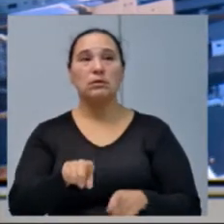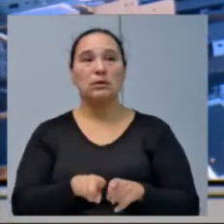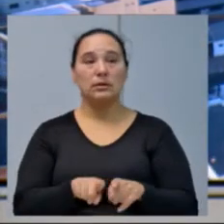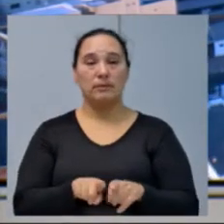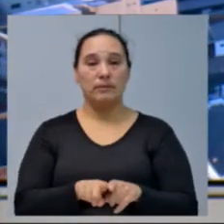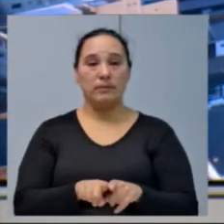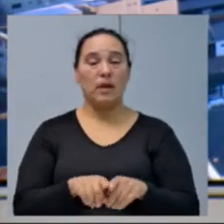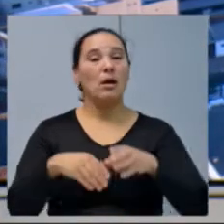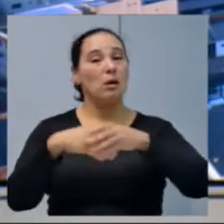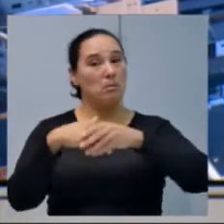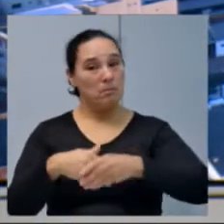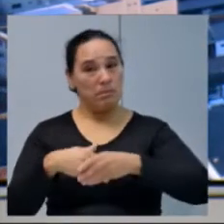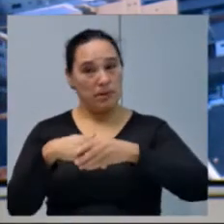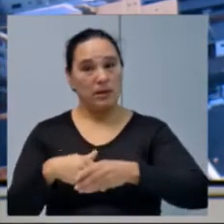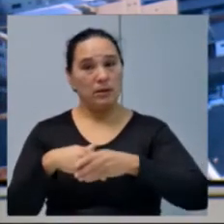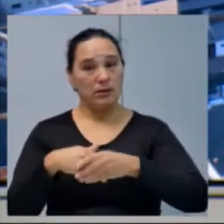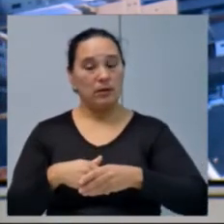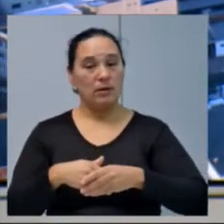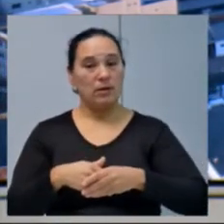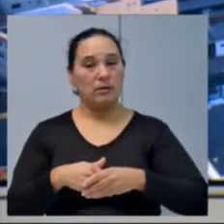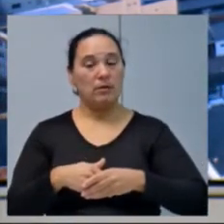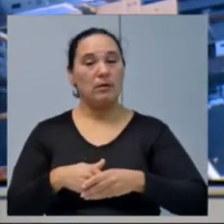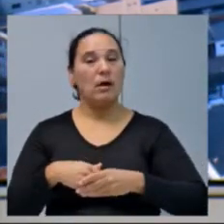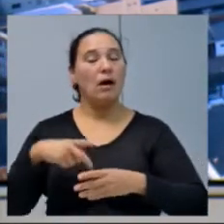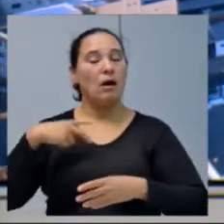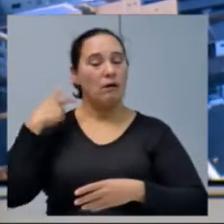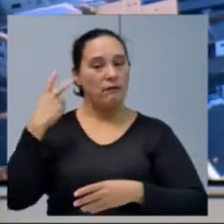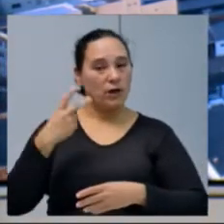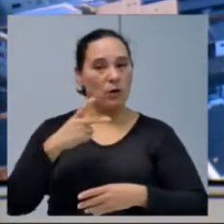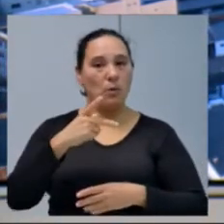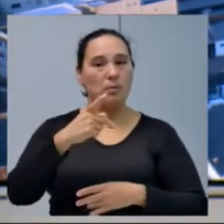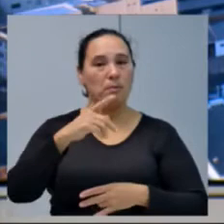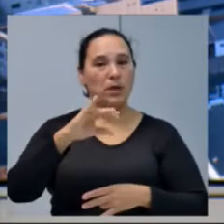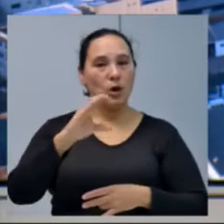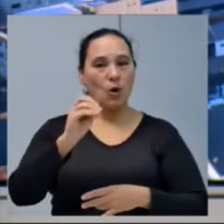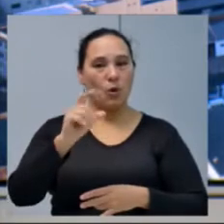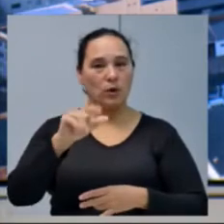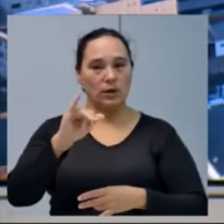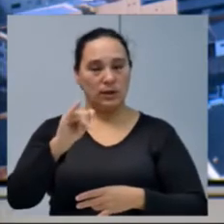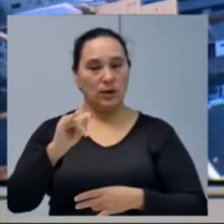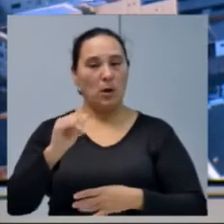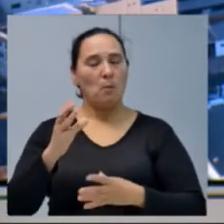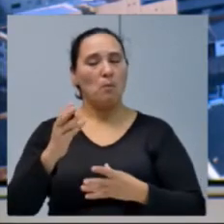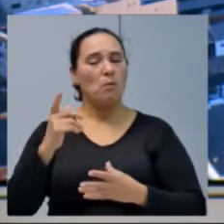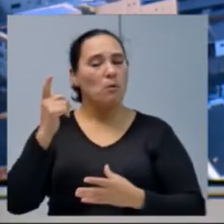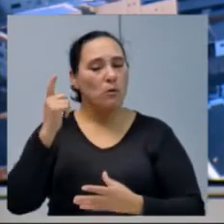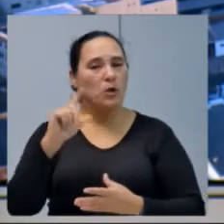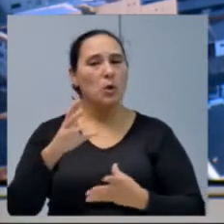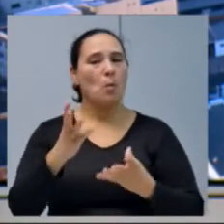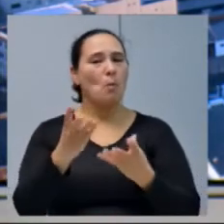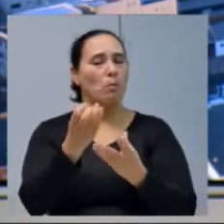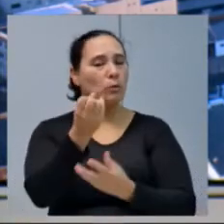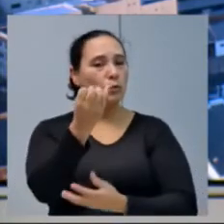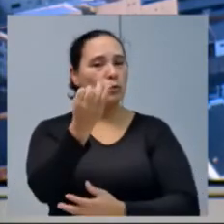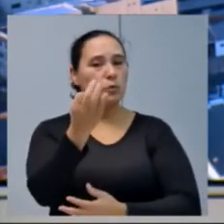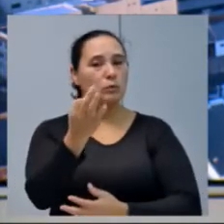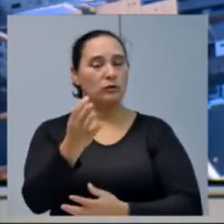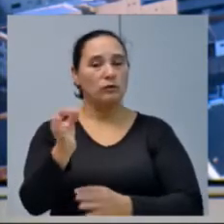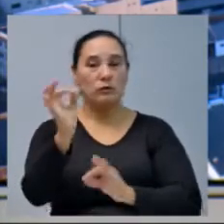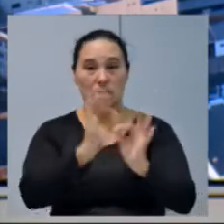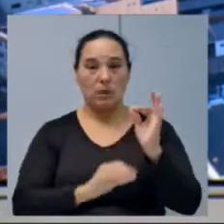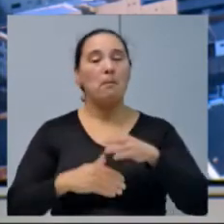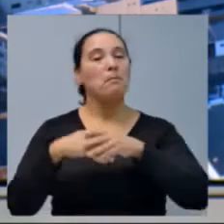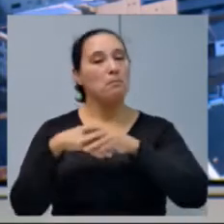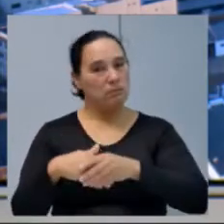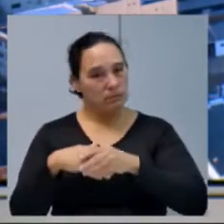Dar os parabéns ao vereador Piccoli, que conseguiu muitas coisas que ele já havia programado. Meus